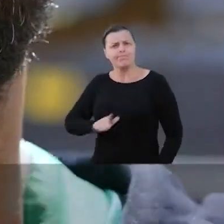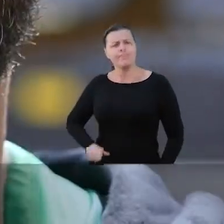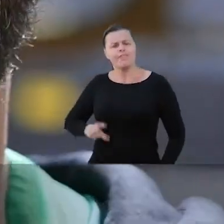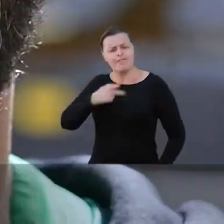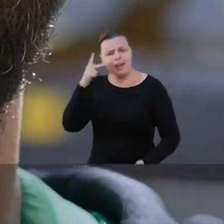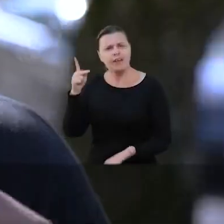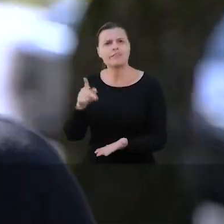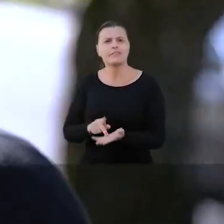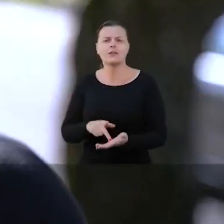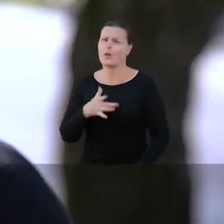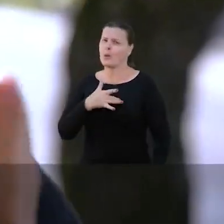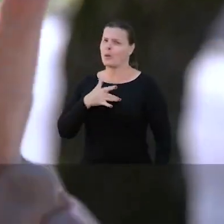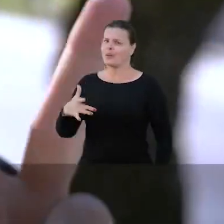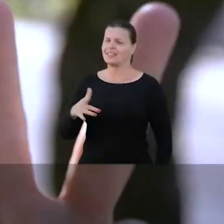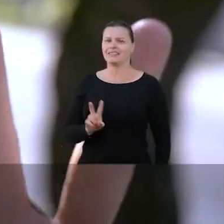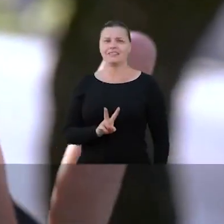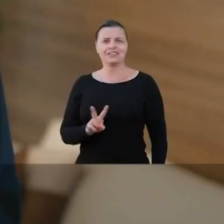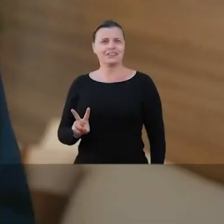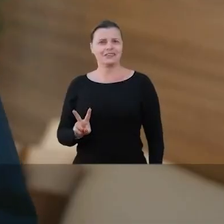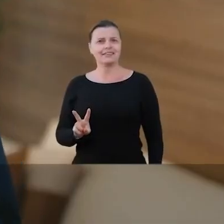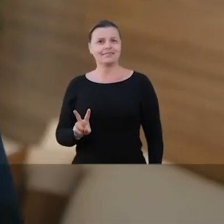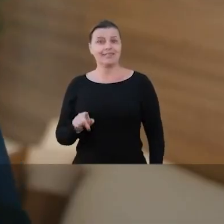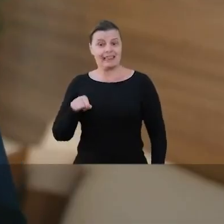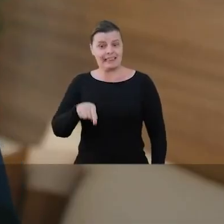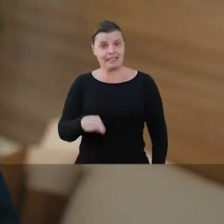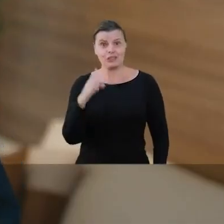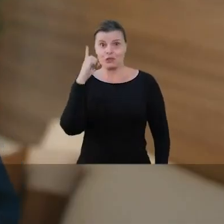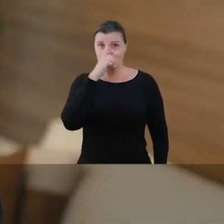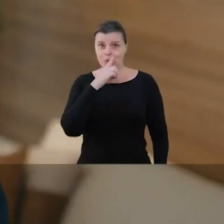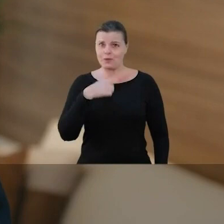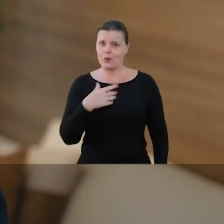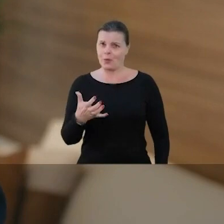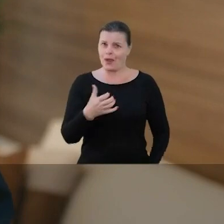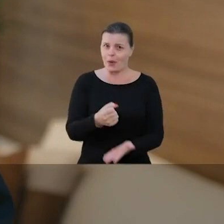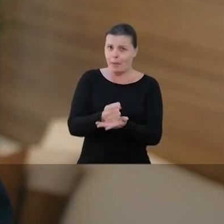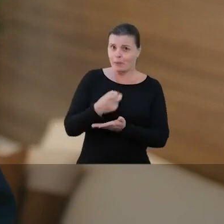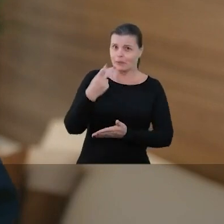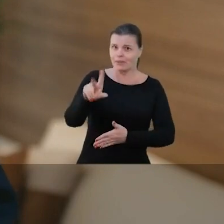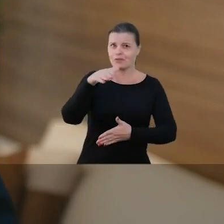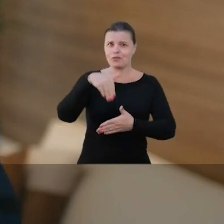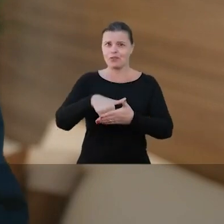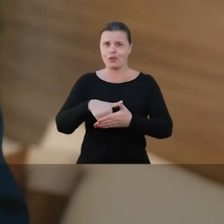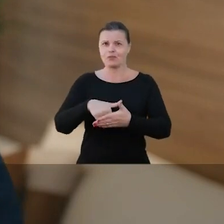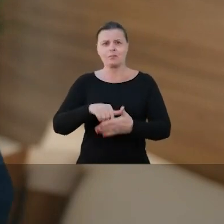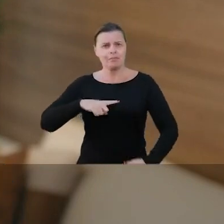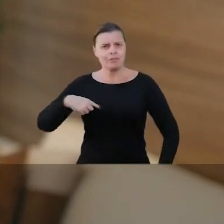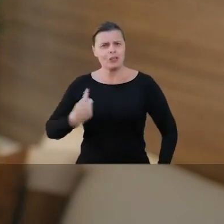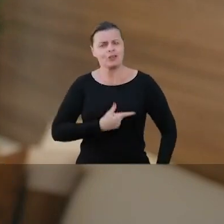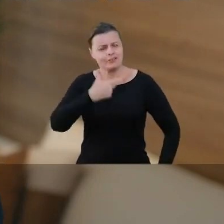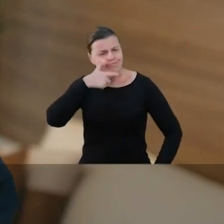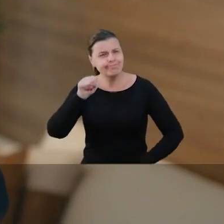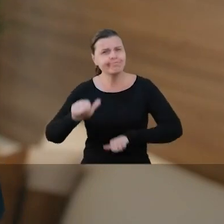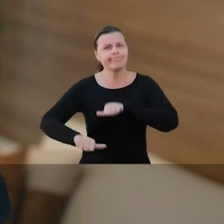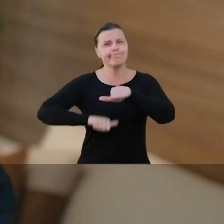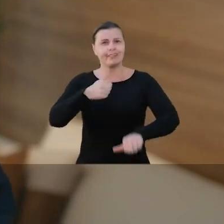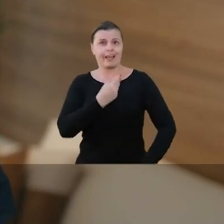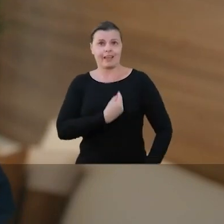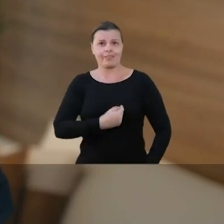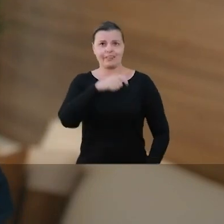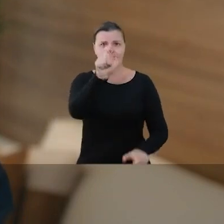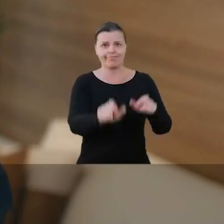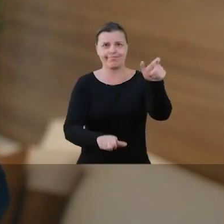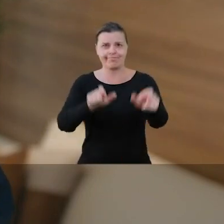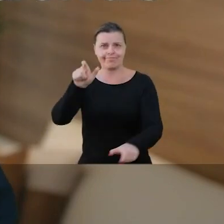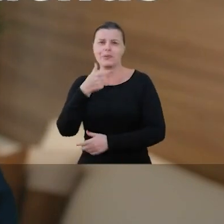que fale a verdade Onyx 22 Nesse domingo eu conto com o teu voto para que a gente possa transformar a vida dos